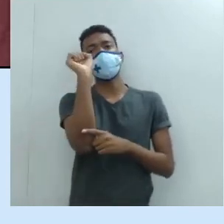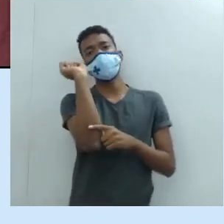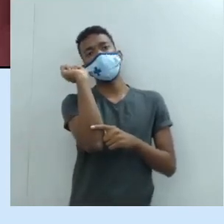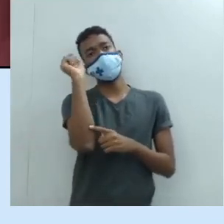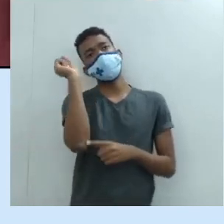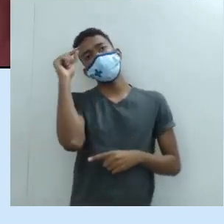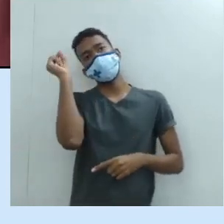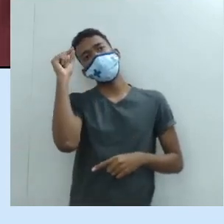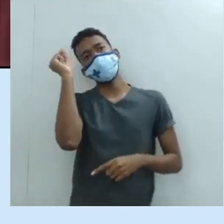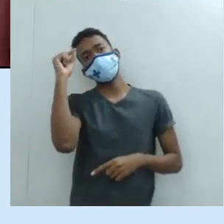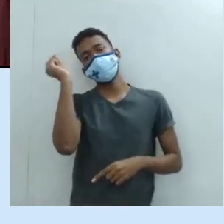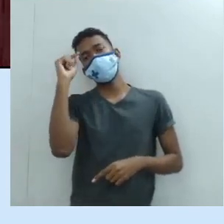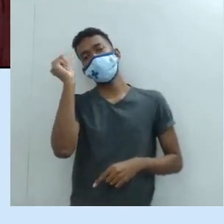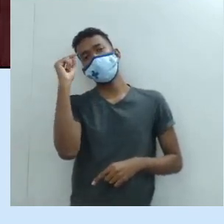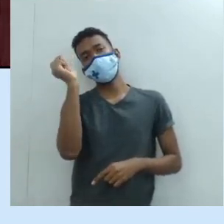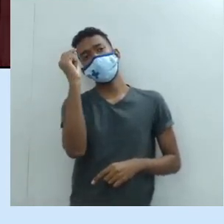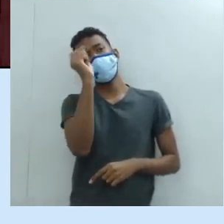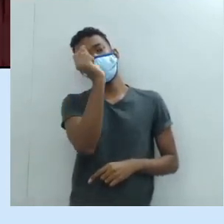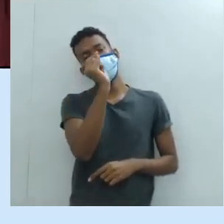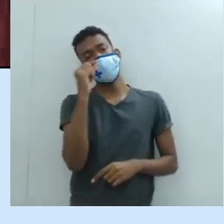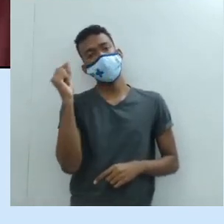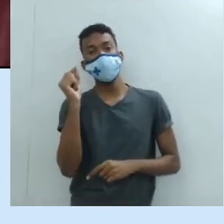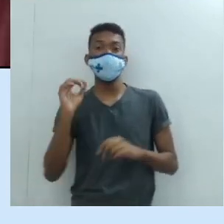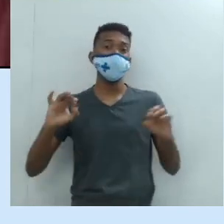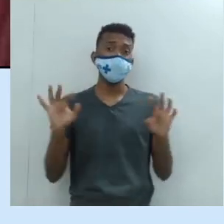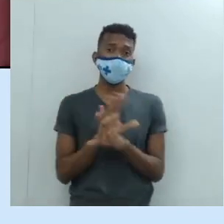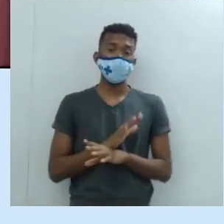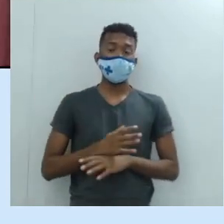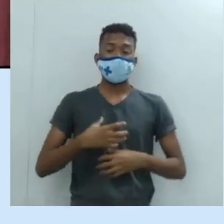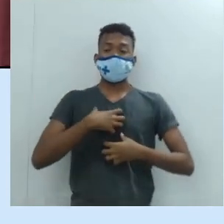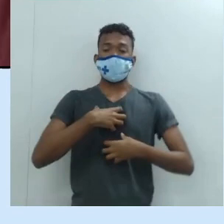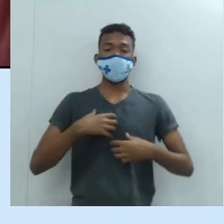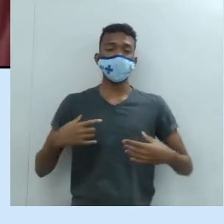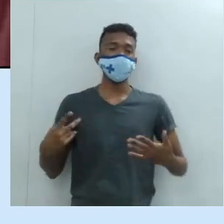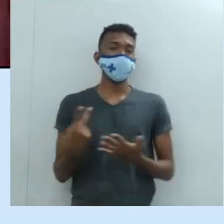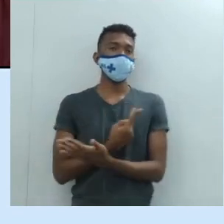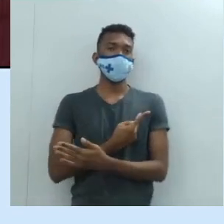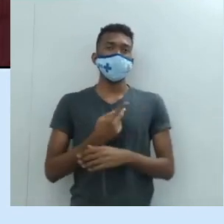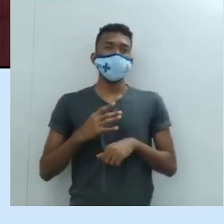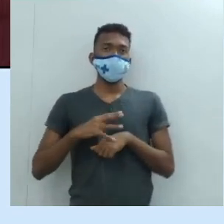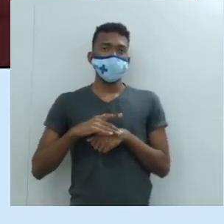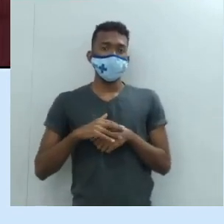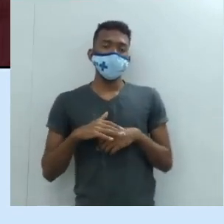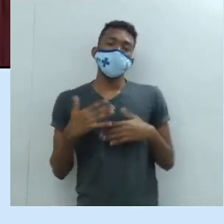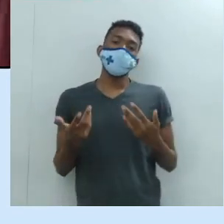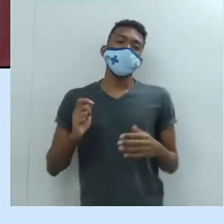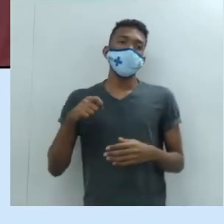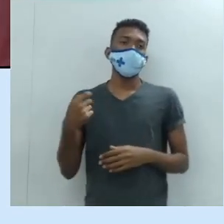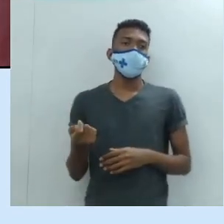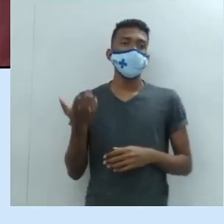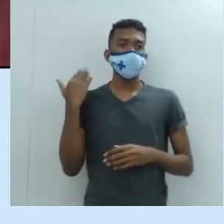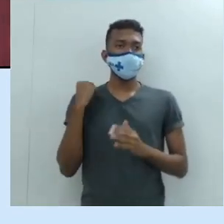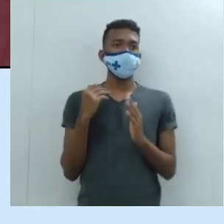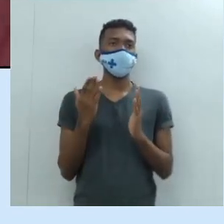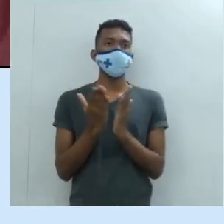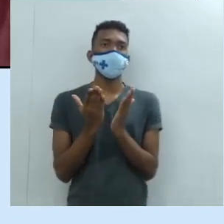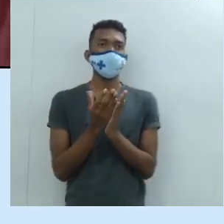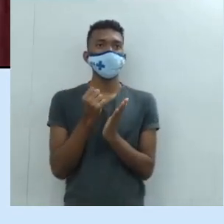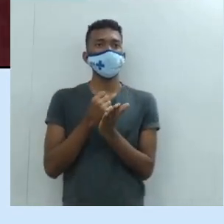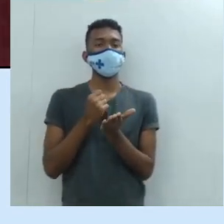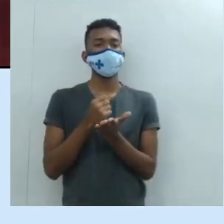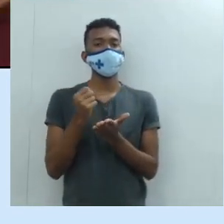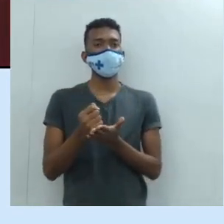cuja qual ele pintava no teto. Então, na realidade, você vai estabelecer uma narrativa do Velho Testamento